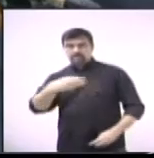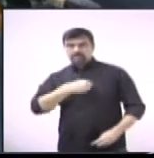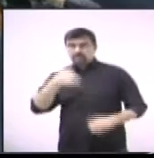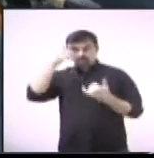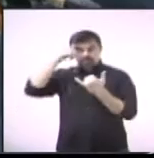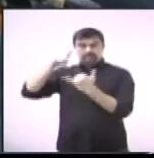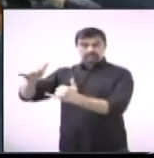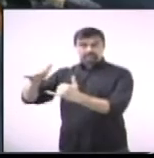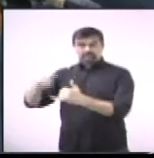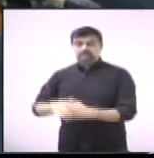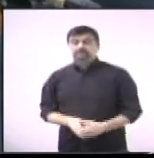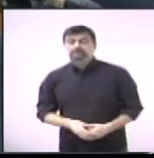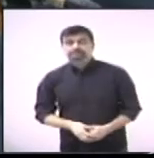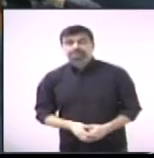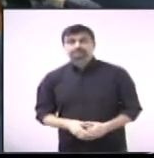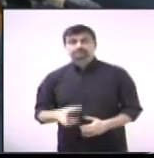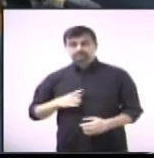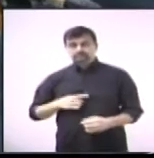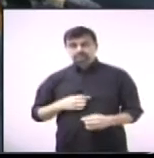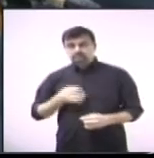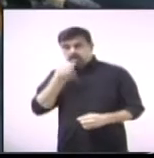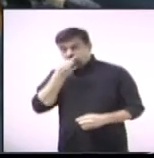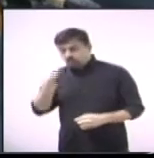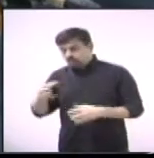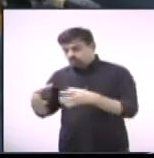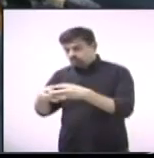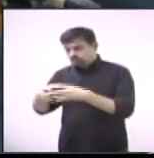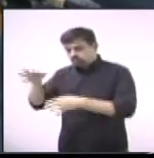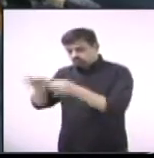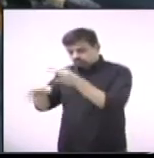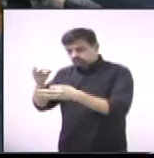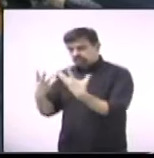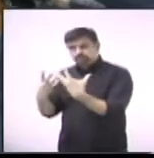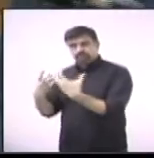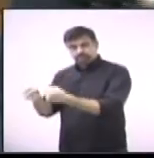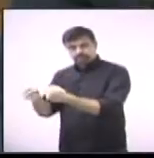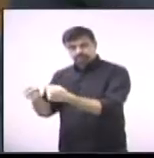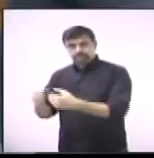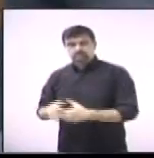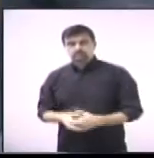Paulínia, pareceres número 57, da Comissão de Justiça, favorável.